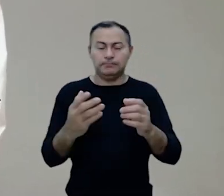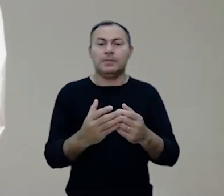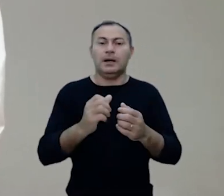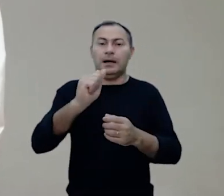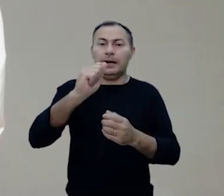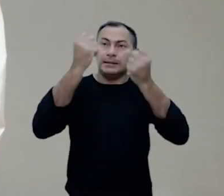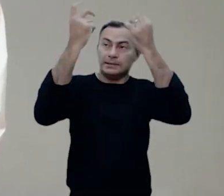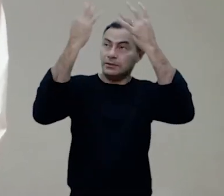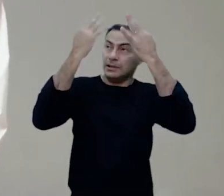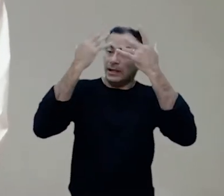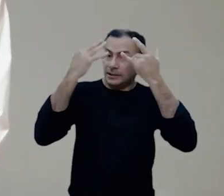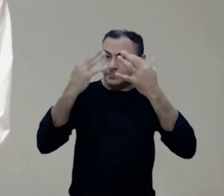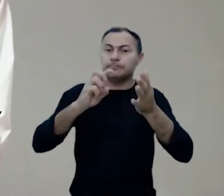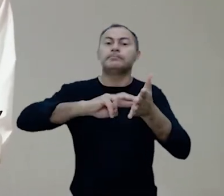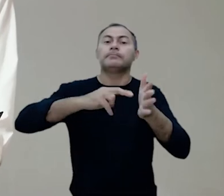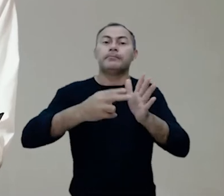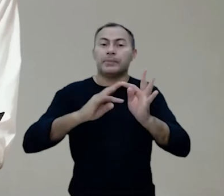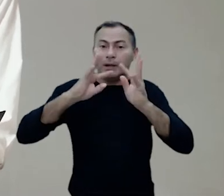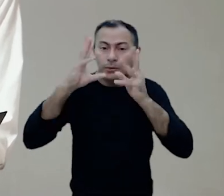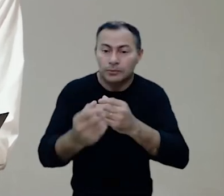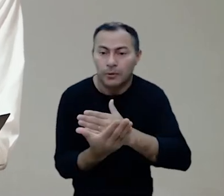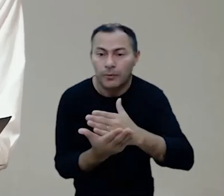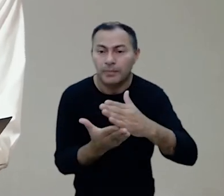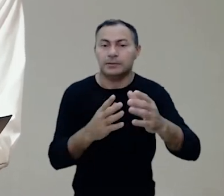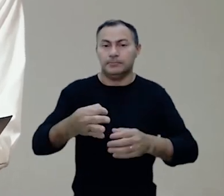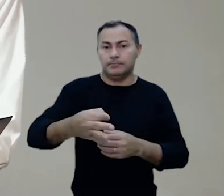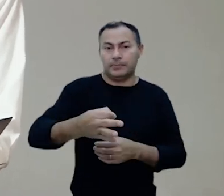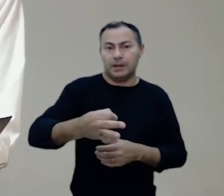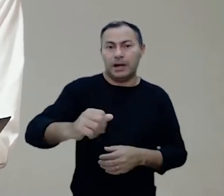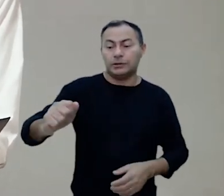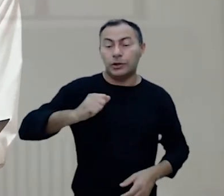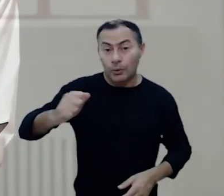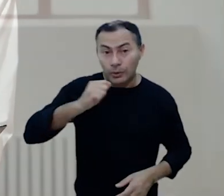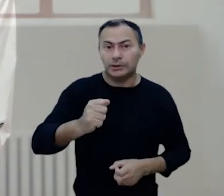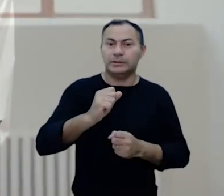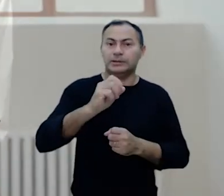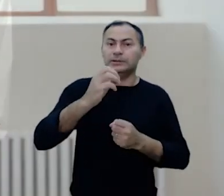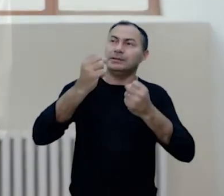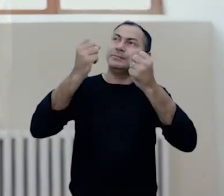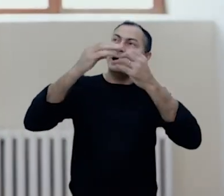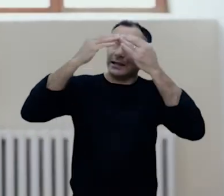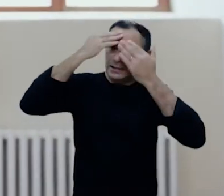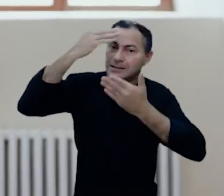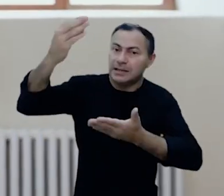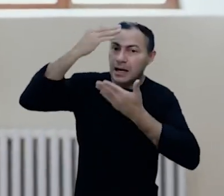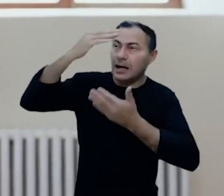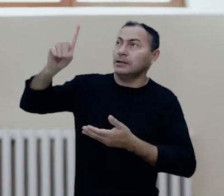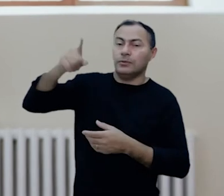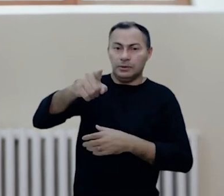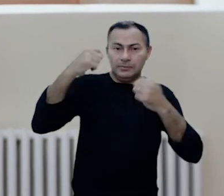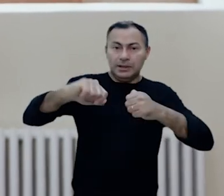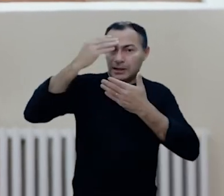de ação de graças isso significa que tudo começa com a atitude de gratidão você precisa ser